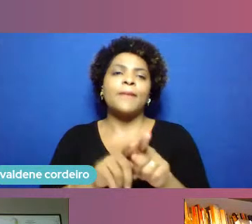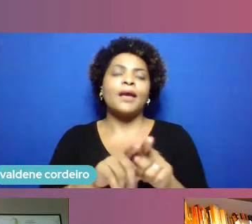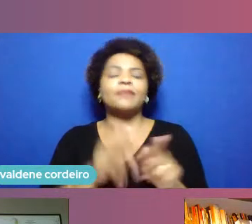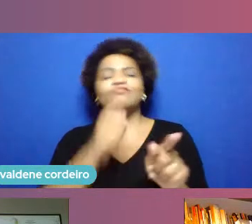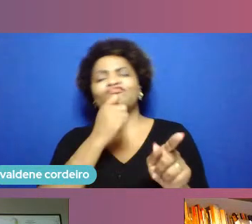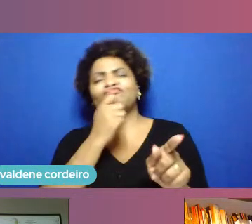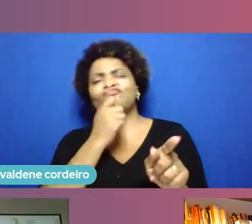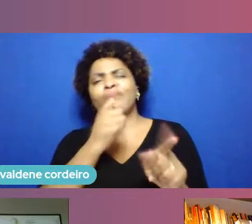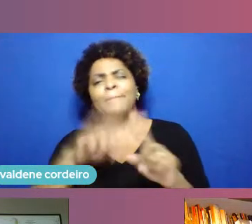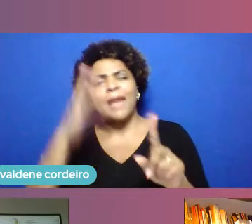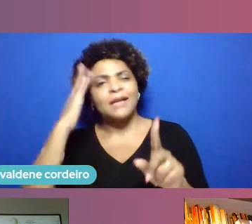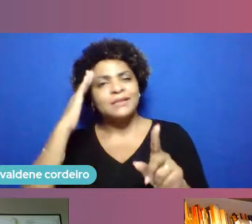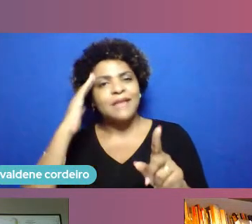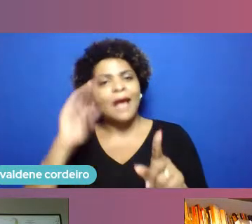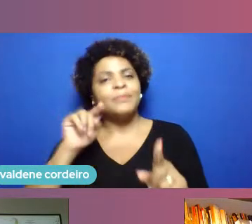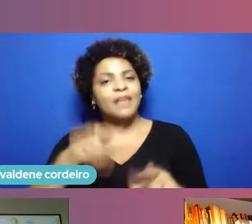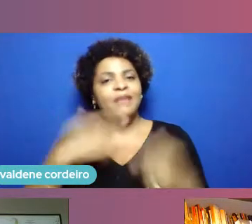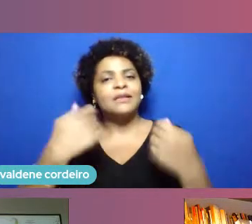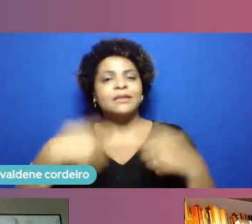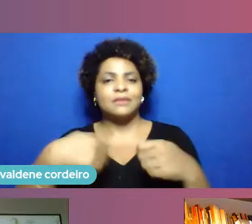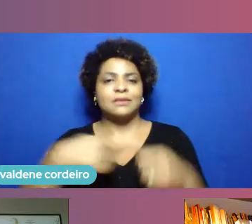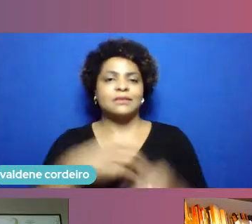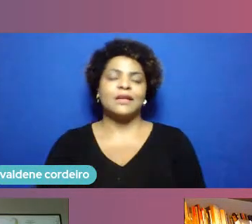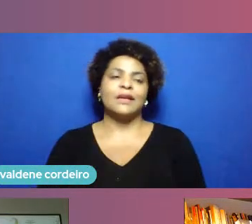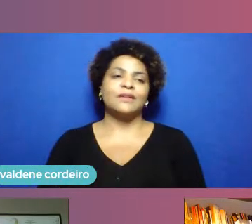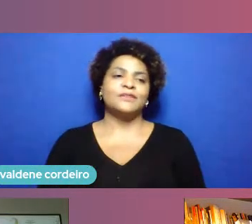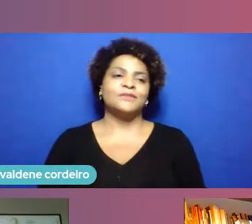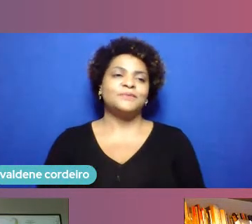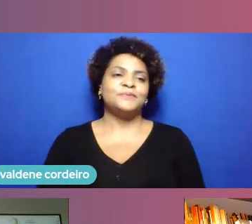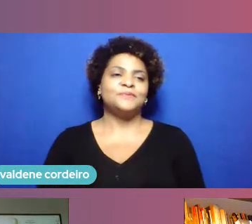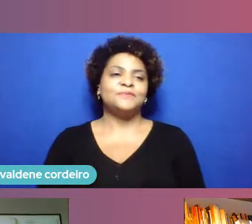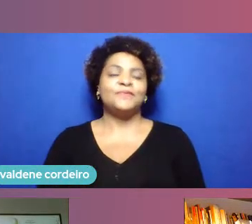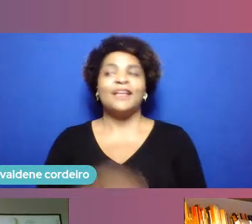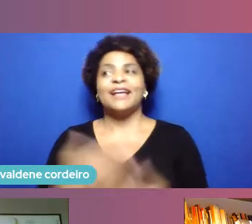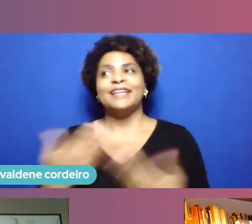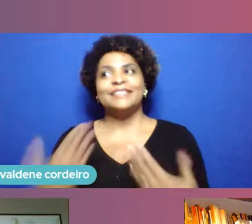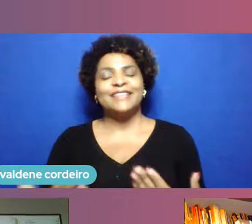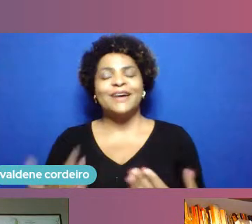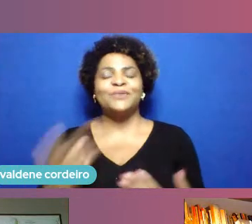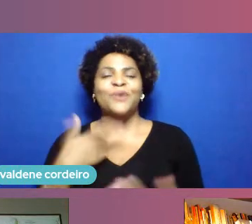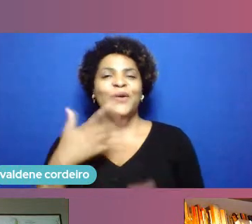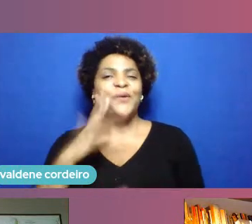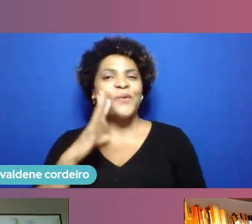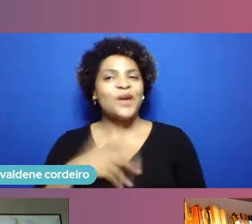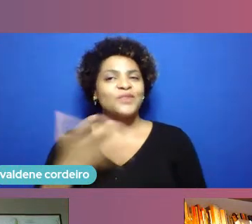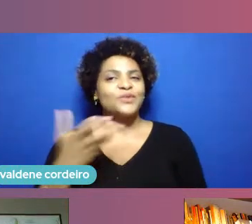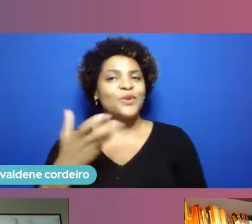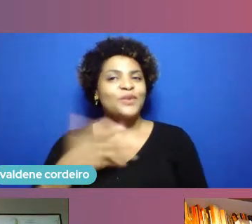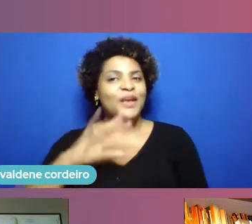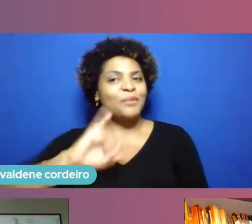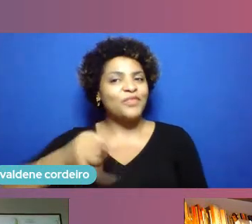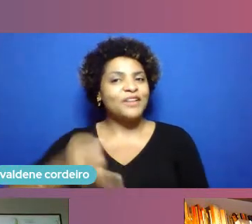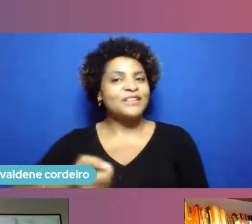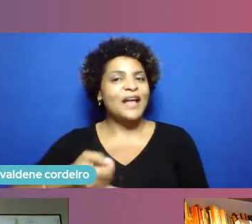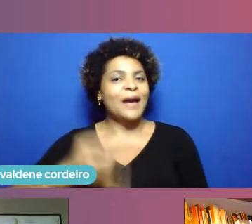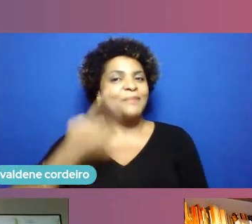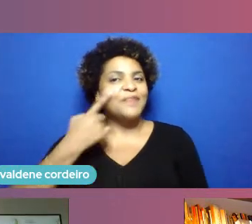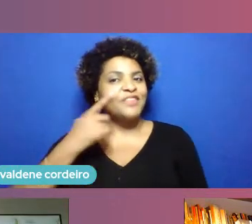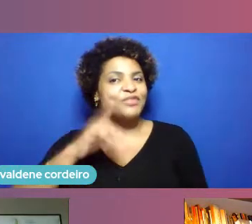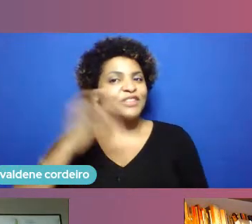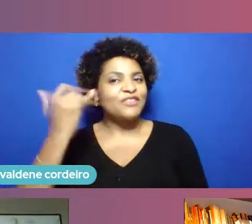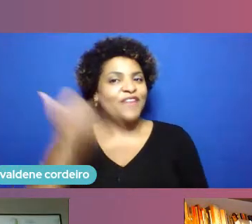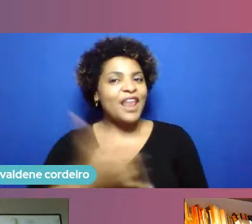perfeito ai eu queria aproveitar para te escutar sobre a Campus Party Petrolina que você fez aí o movimento